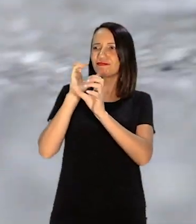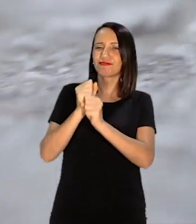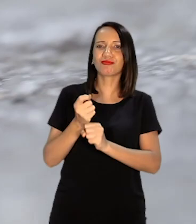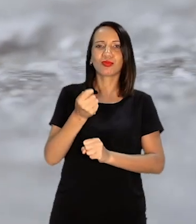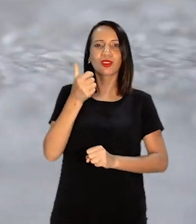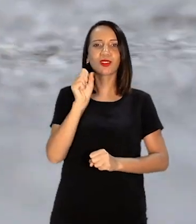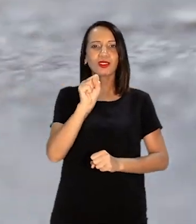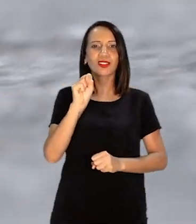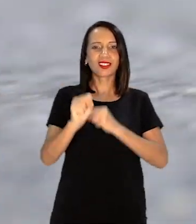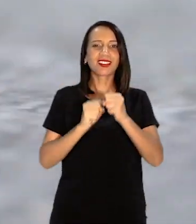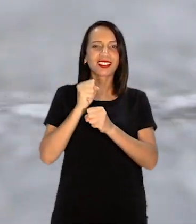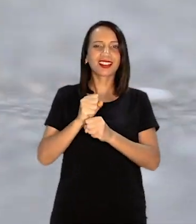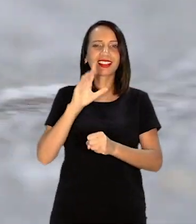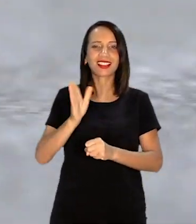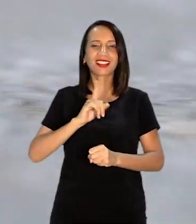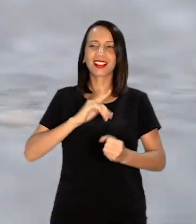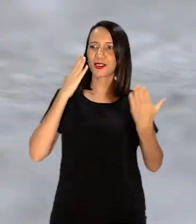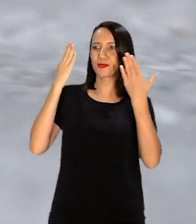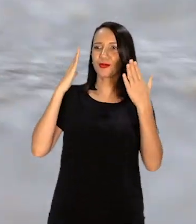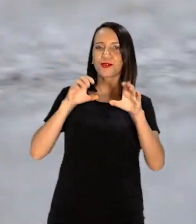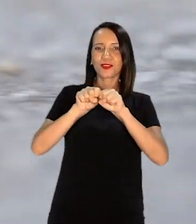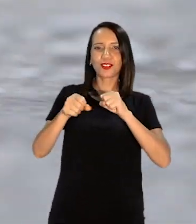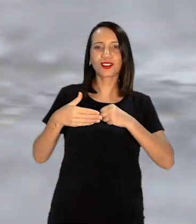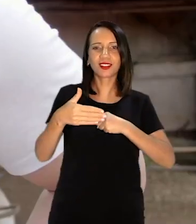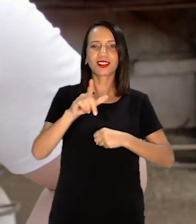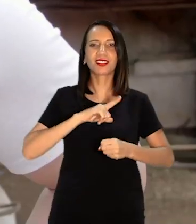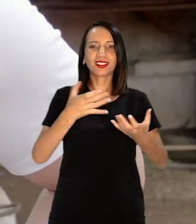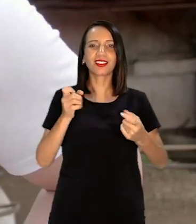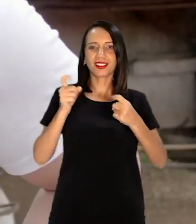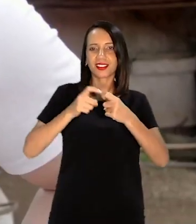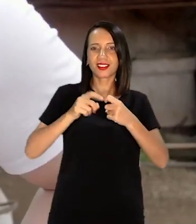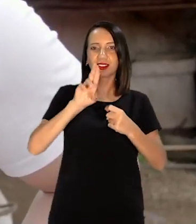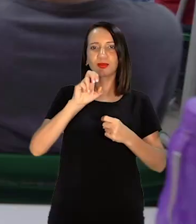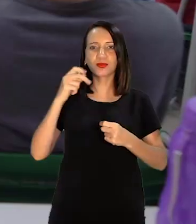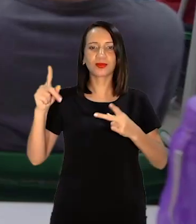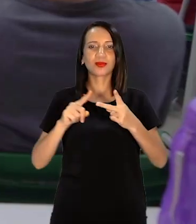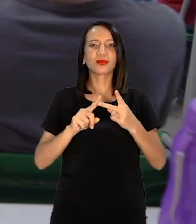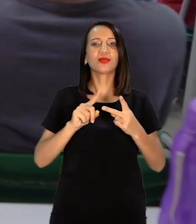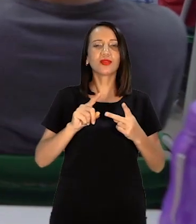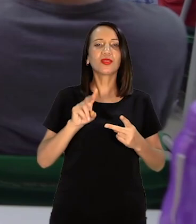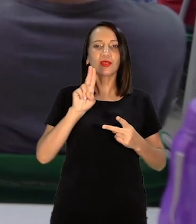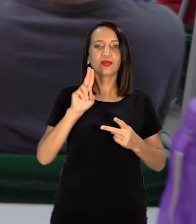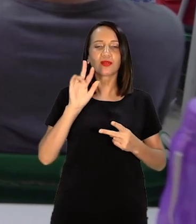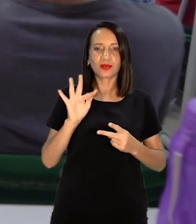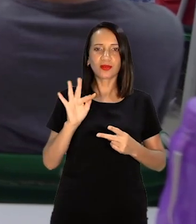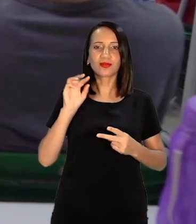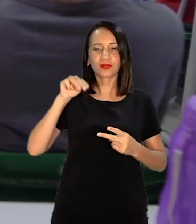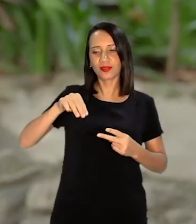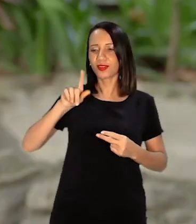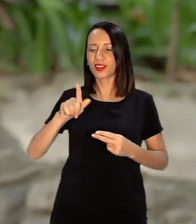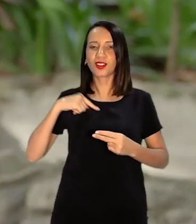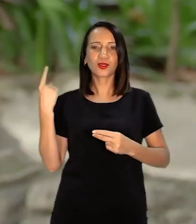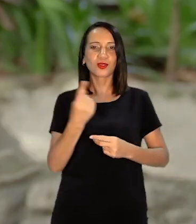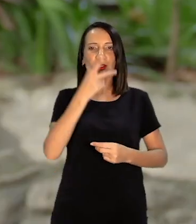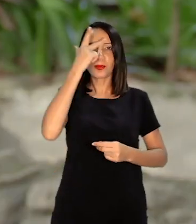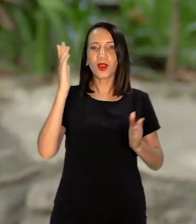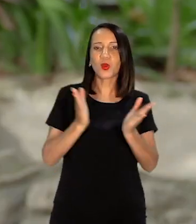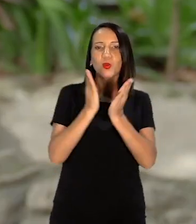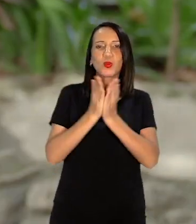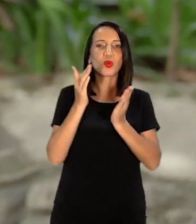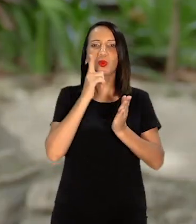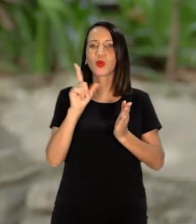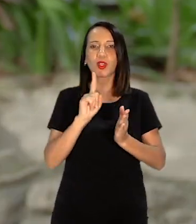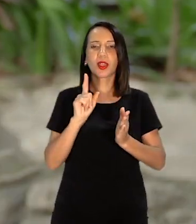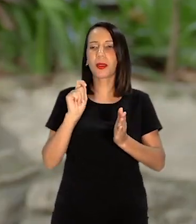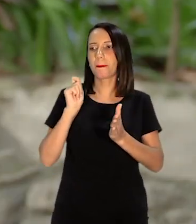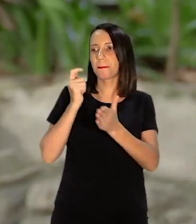anos e ainda não mudou. Eu quero fazer psicologia. Eu quero medicina. Na USP ou na UFMG. Todo mundo está aqui porque é pobre e não consegue